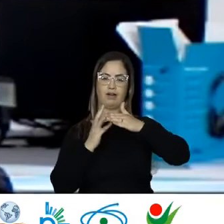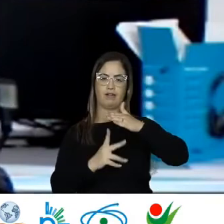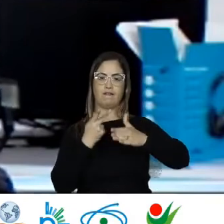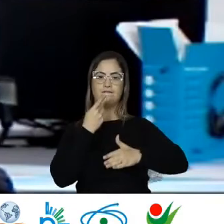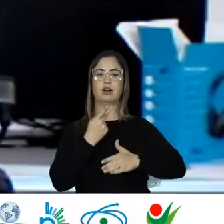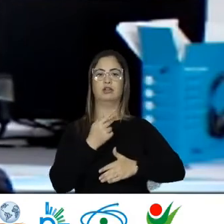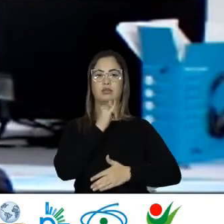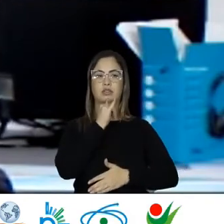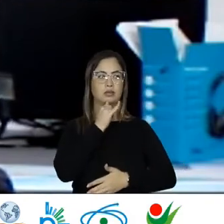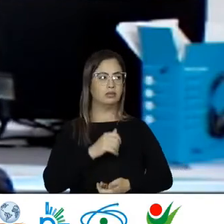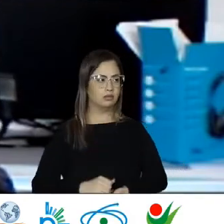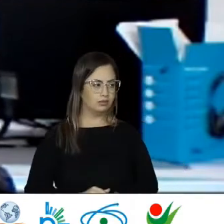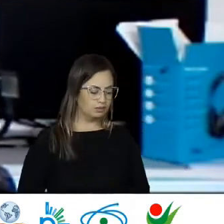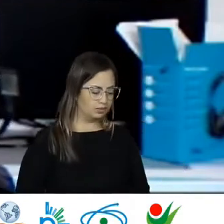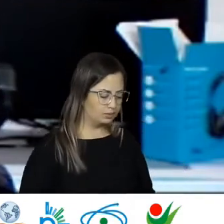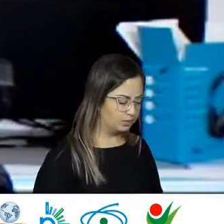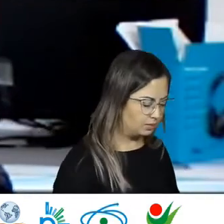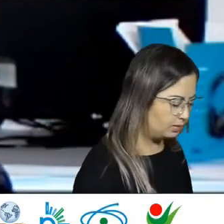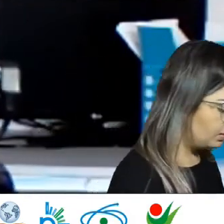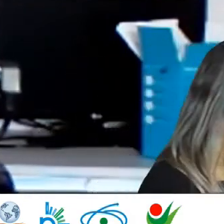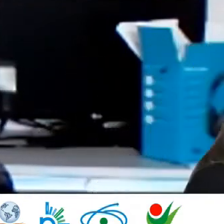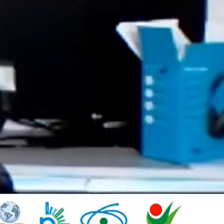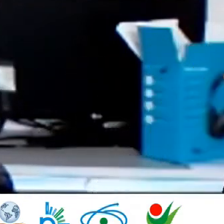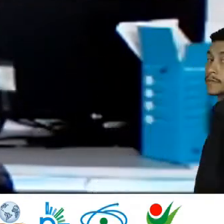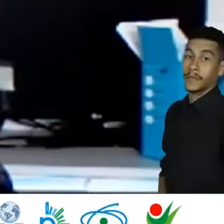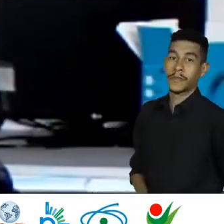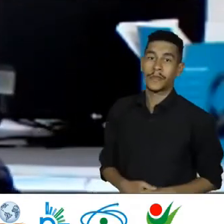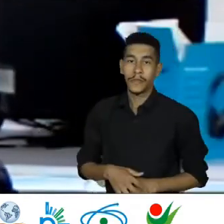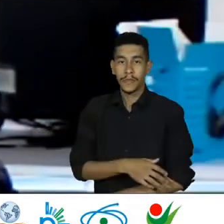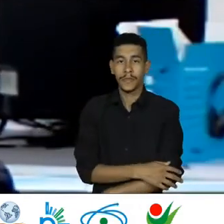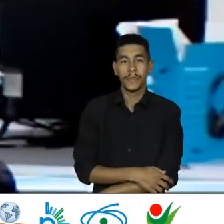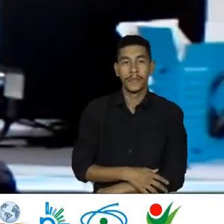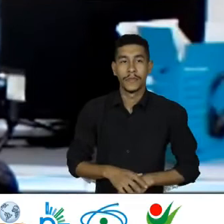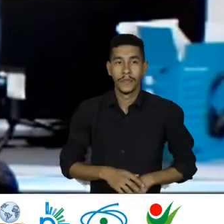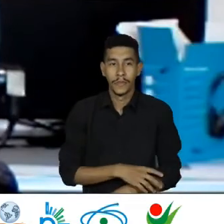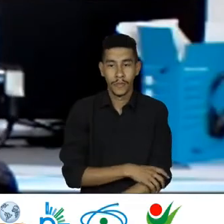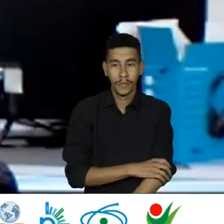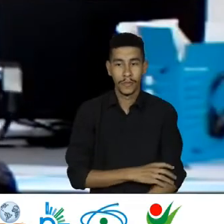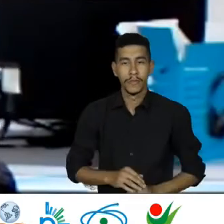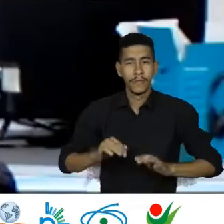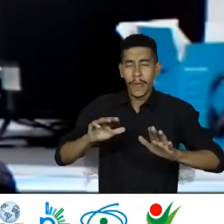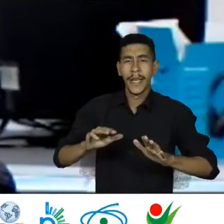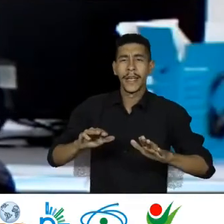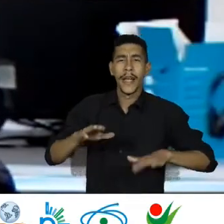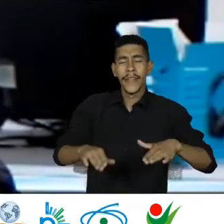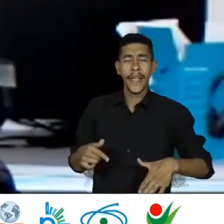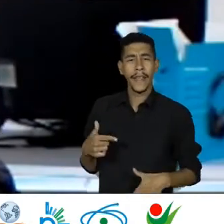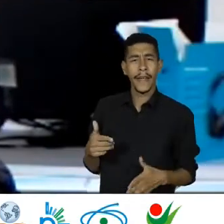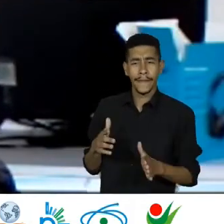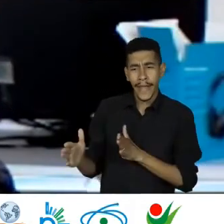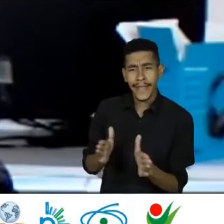Já há redes de informações Que elas são anteriores Ao processo de vinda Mas nem todo mundo Tem acesso a essas redes